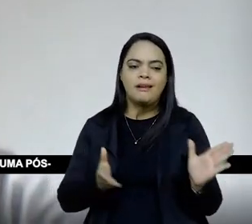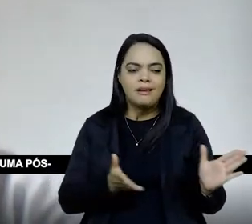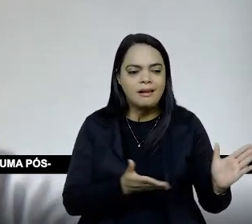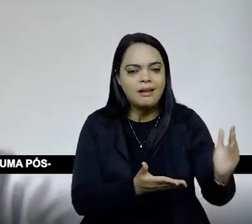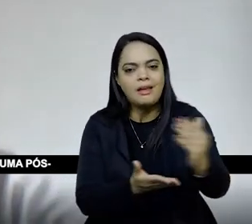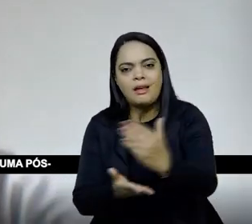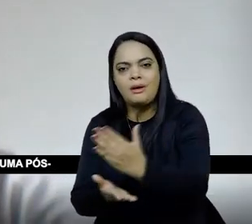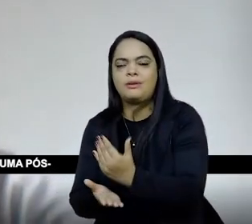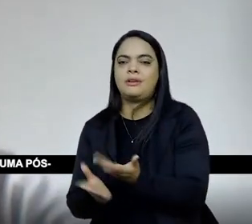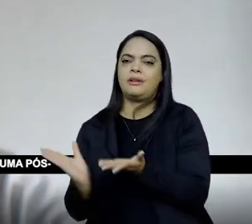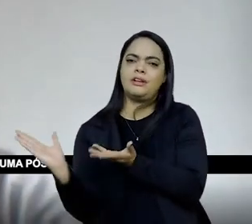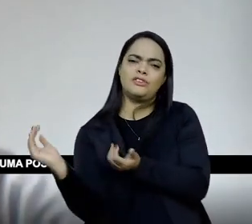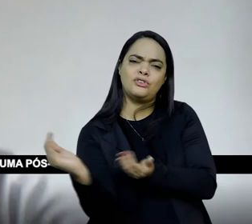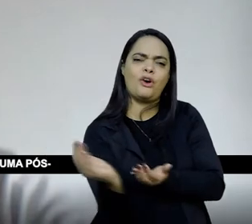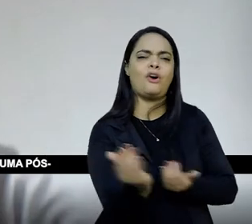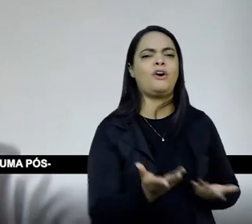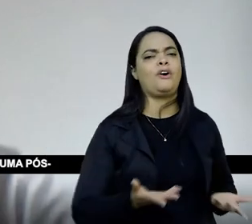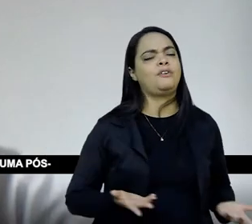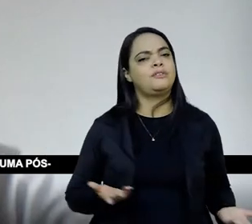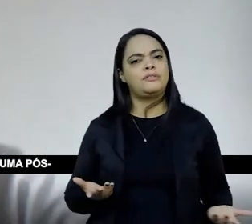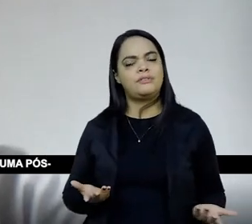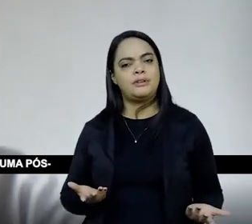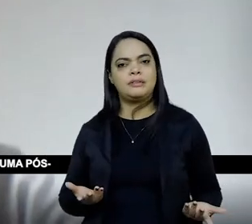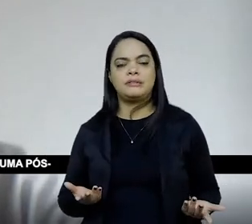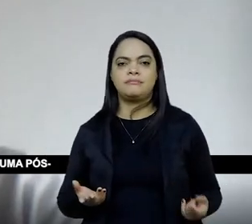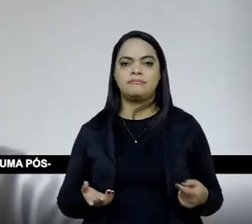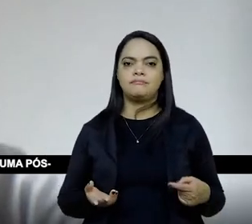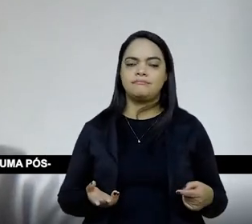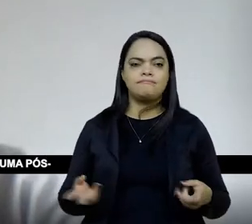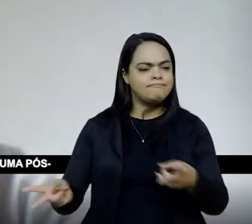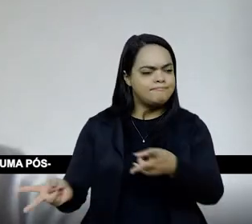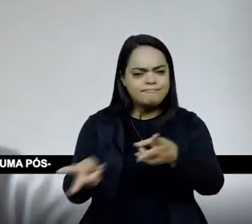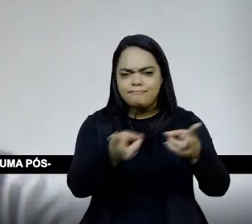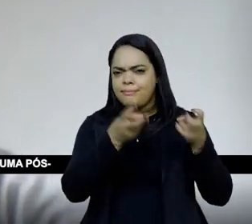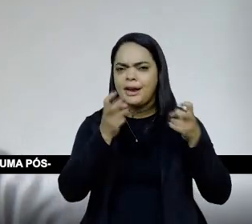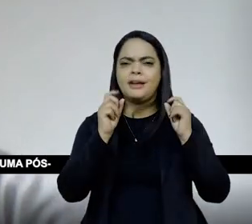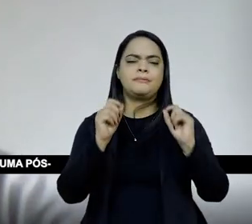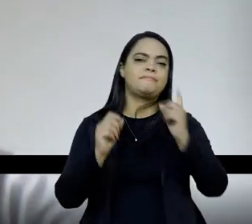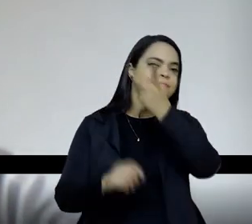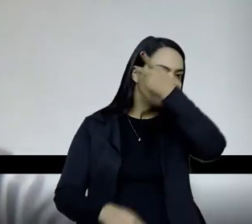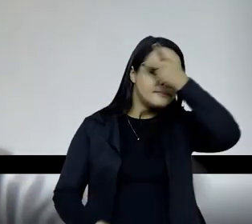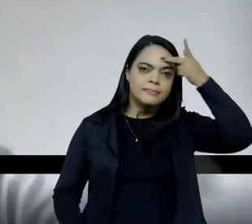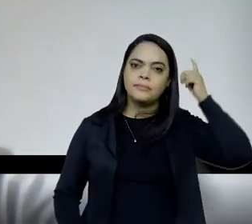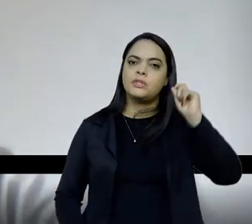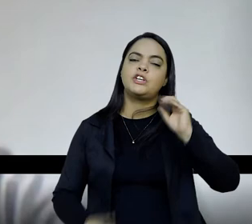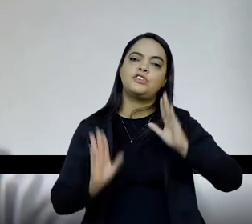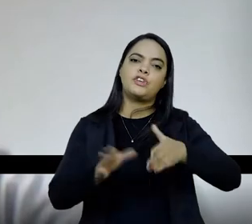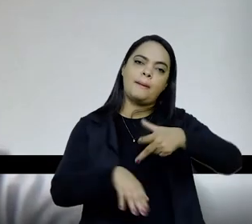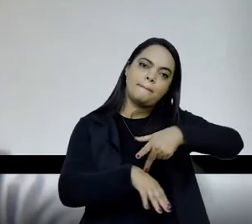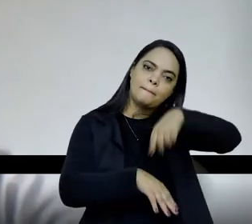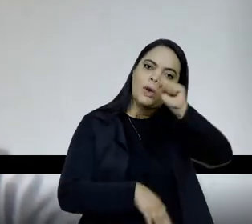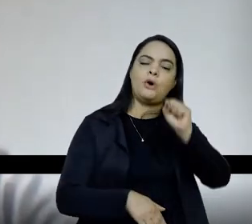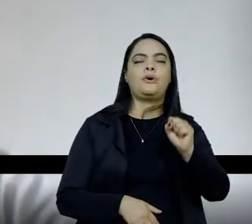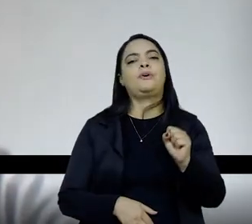mais jovens, são notadamente pessoas que estão fazendo ou fizeram pós-graduação, alguma